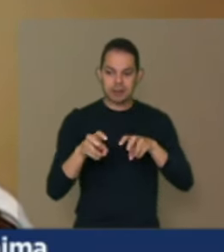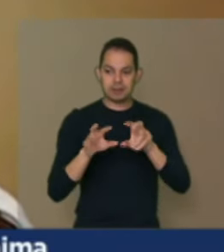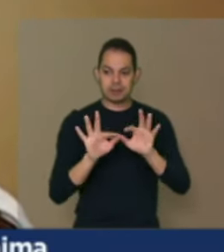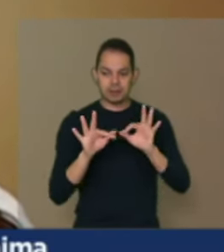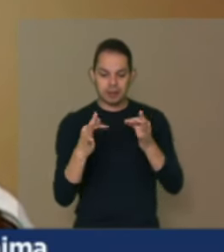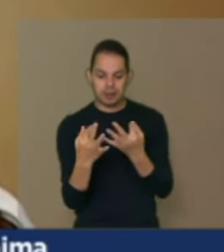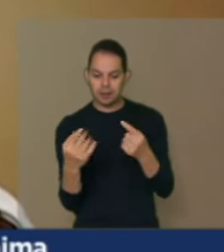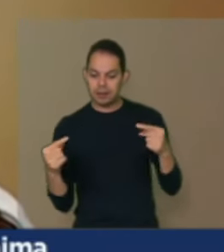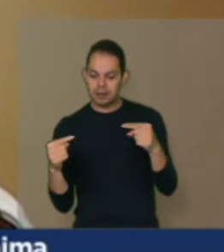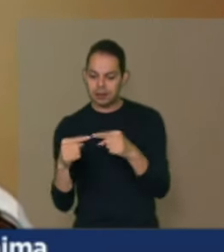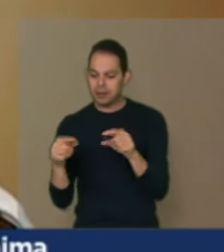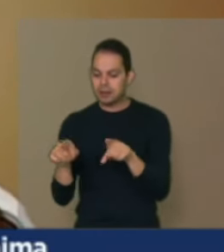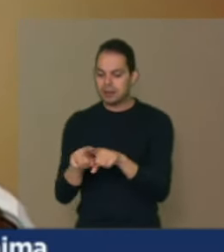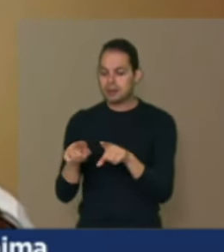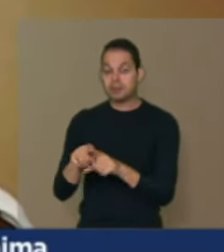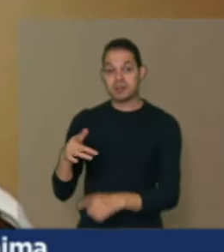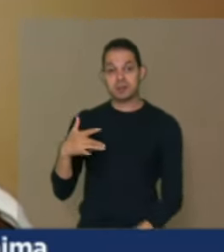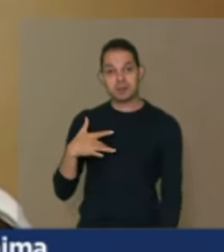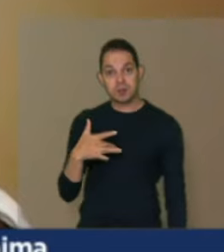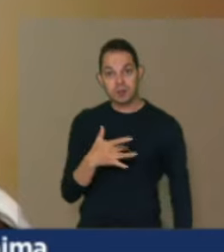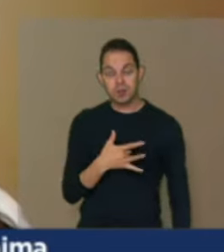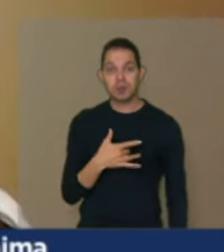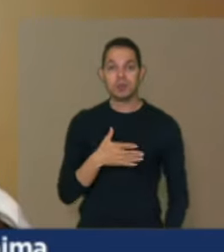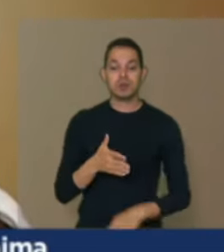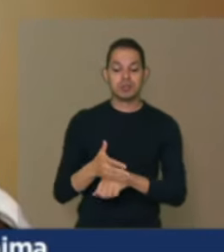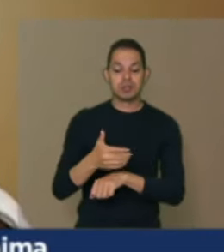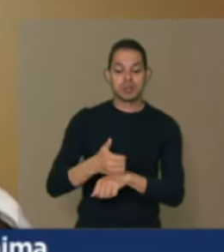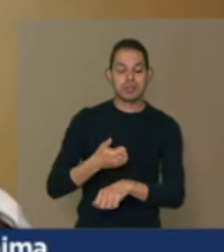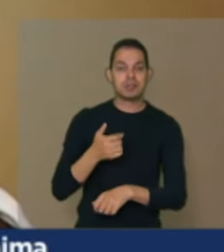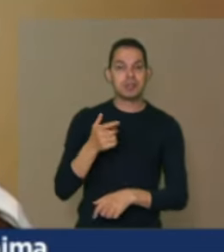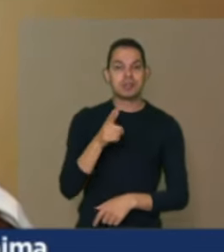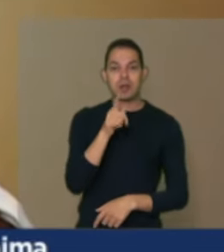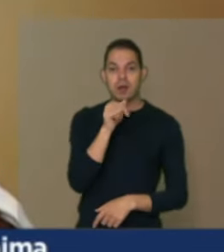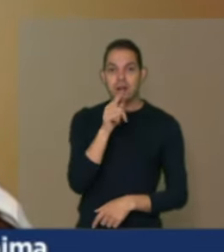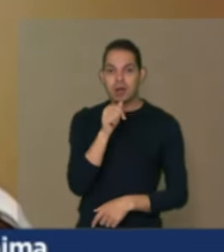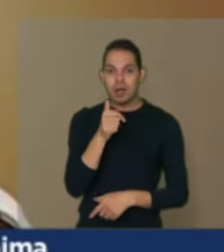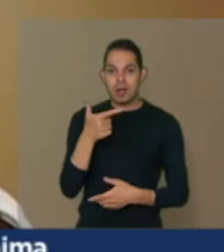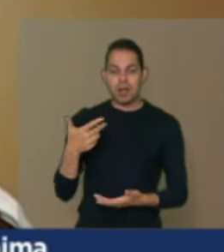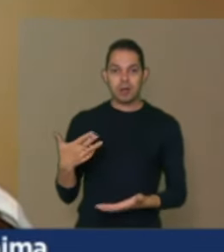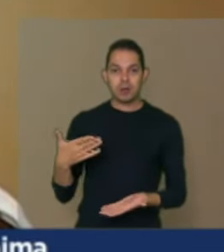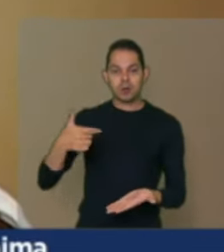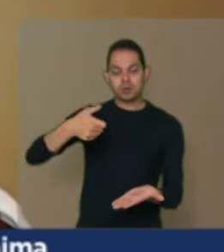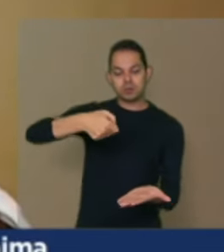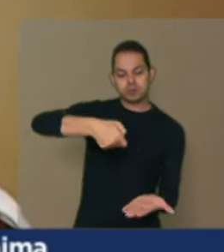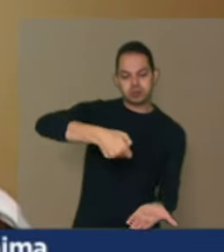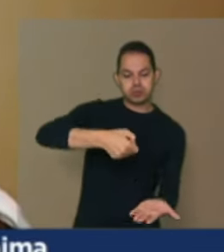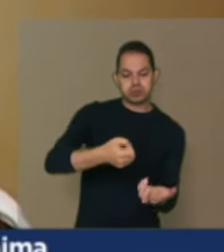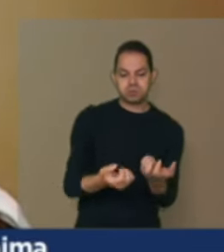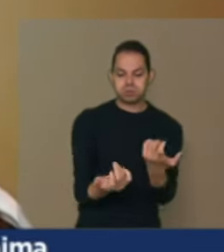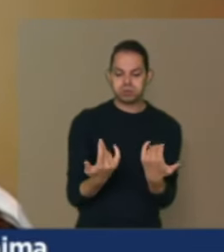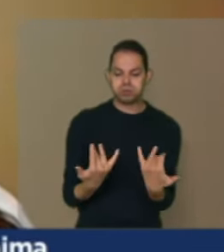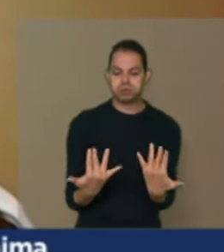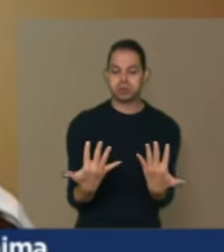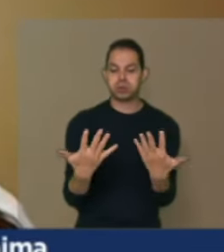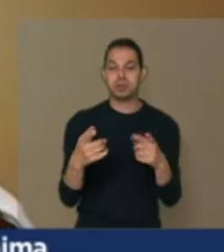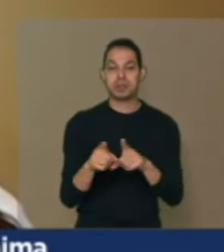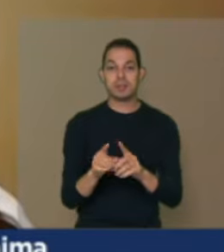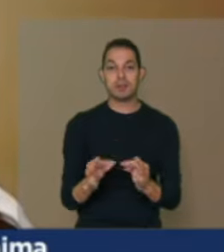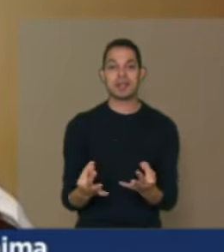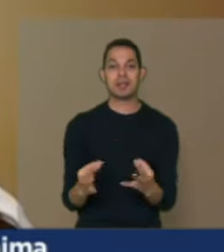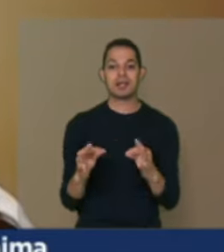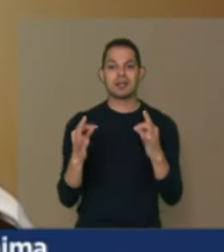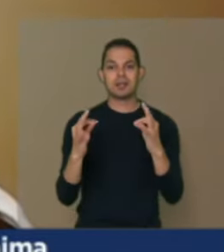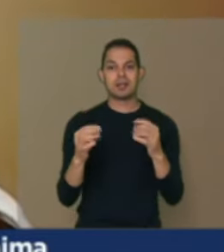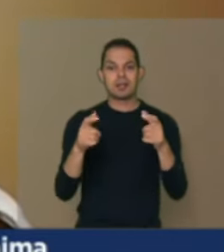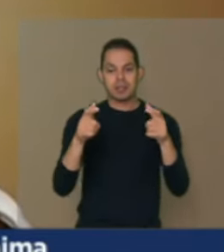ligada também a questão da saúde a questão do acesso a água para a produção nas comunidades a questão da tecnologia não é porque estamos nas